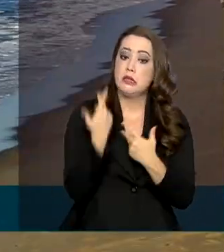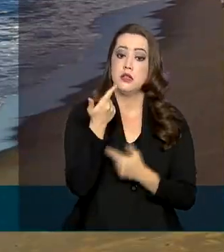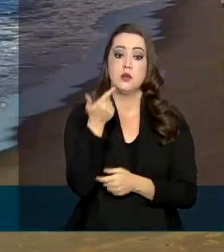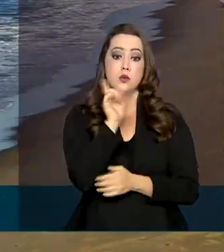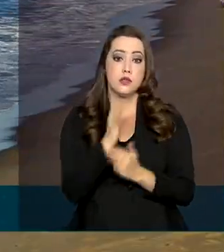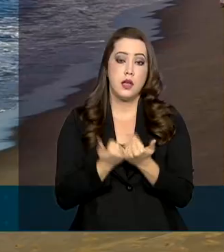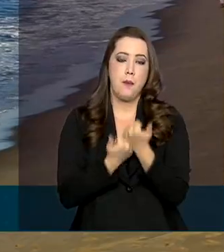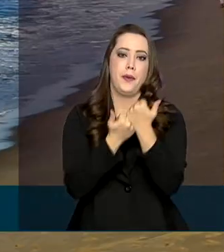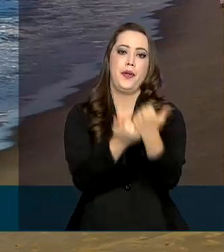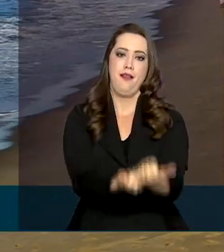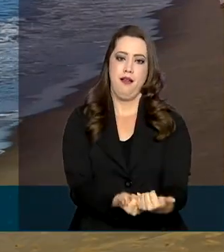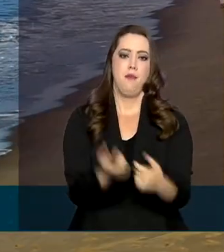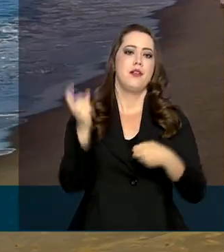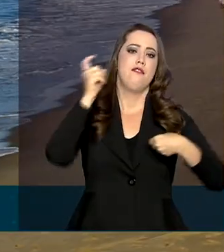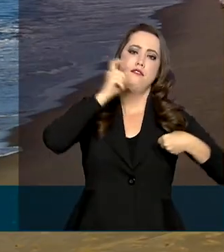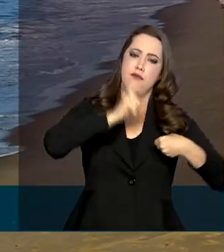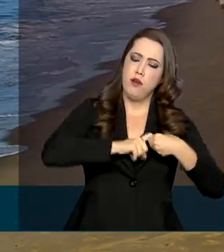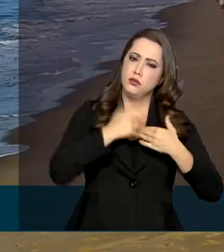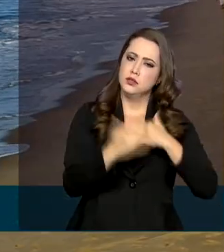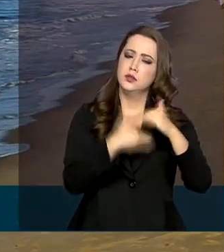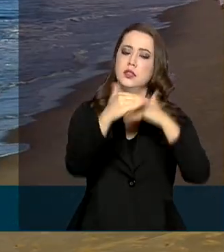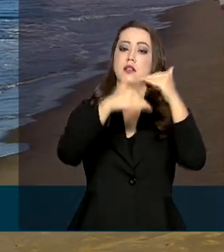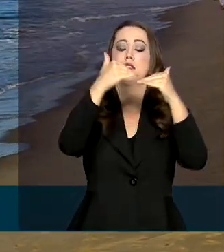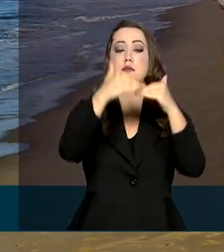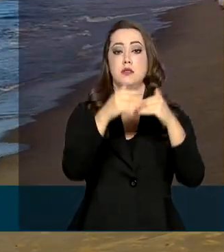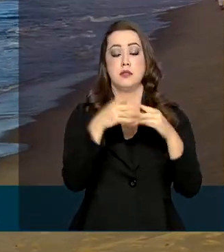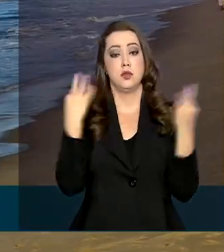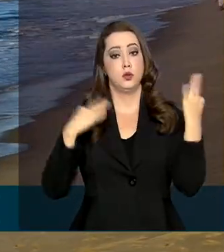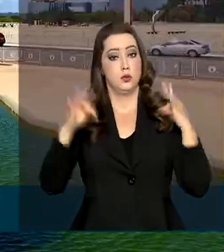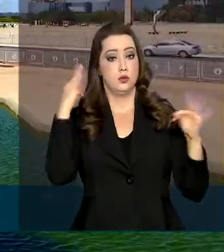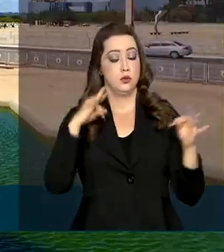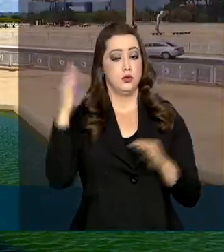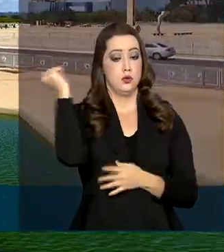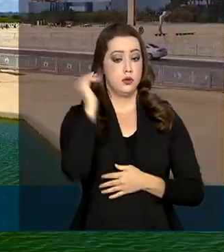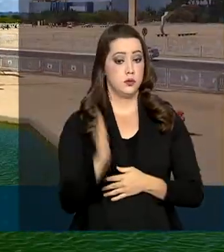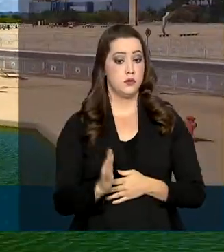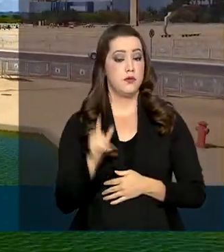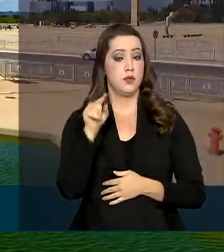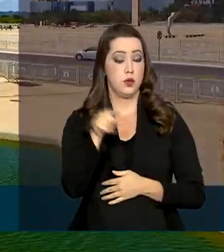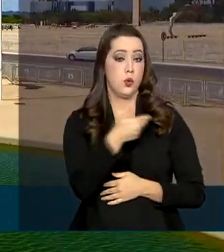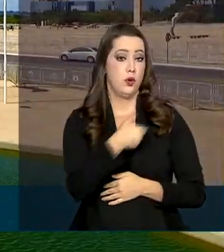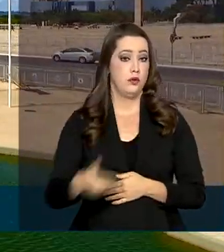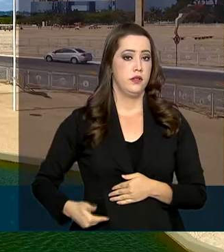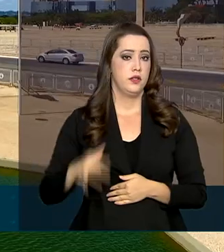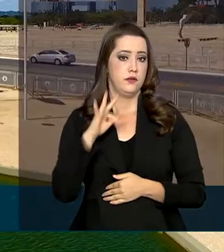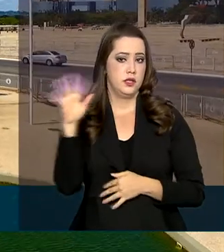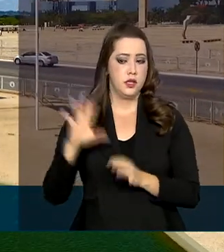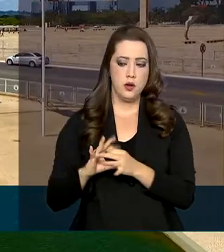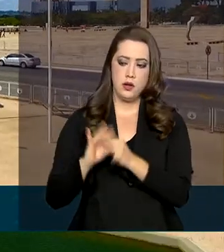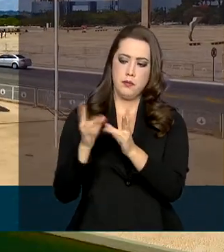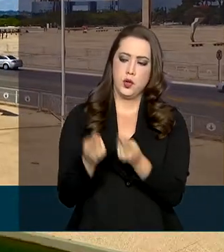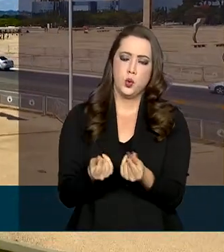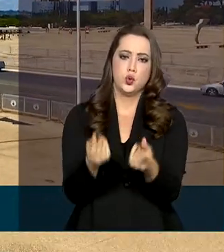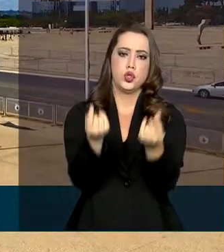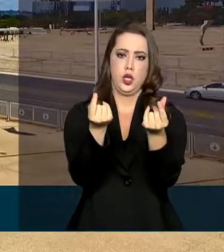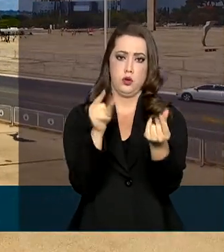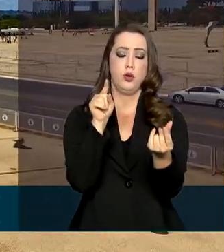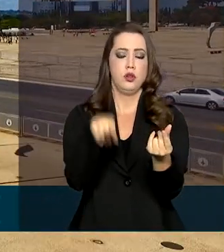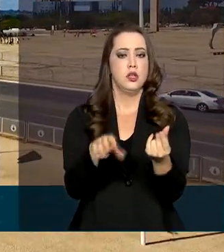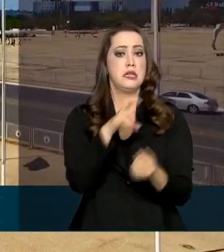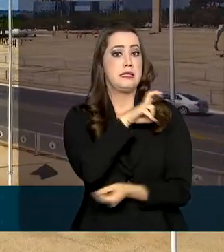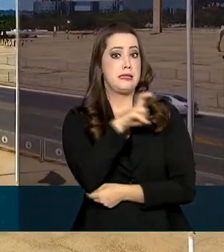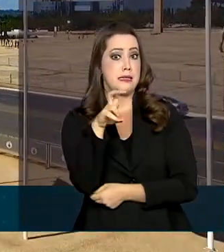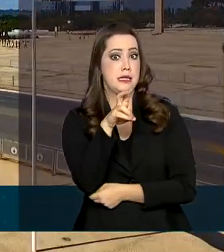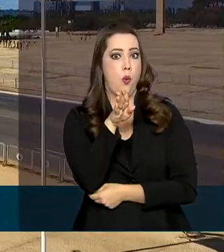contribuir para a retomada do crescimento do turismo brasileiro, o governo federal liberou uma linha de crédito de